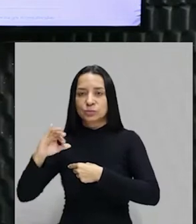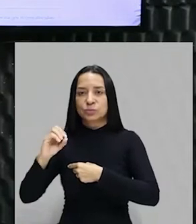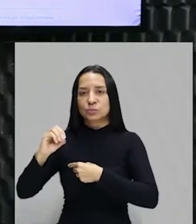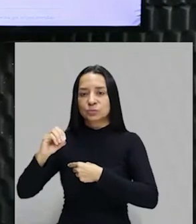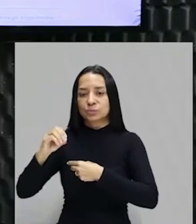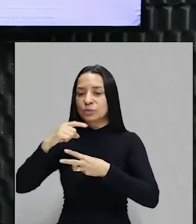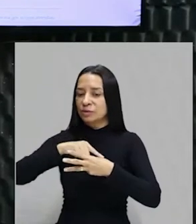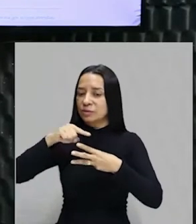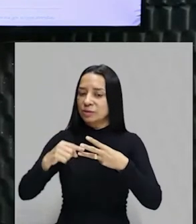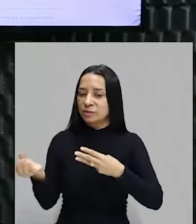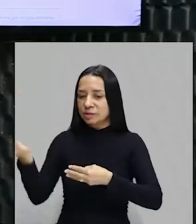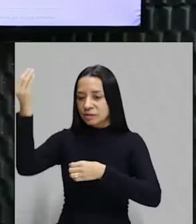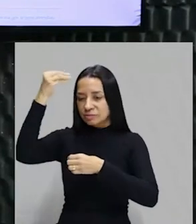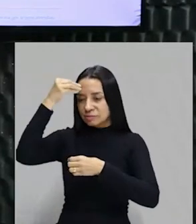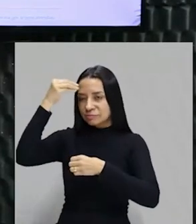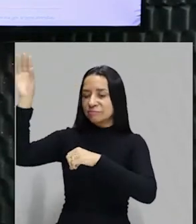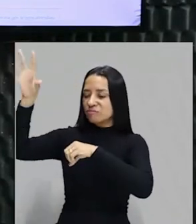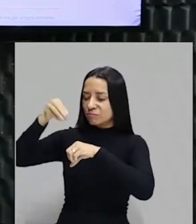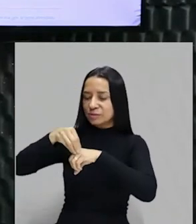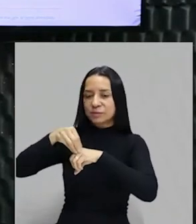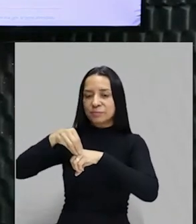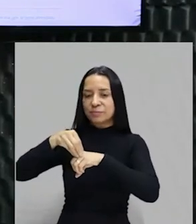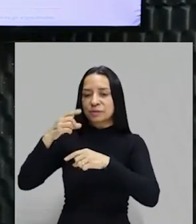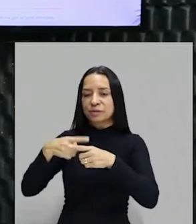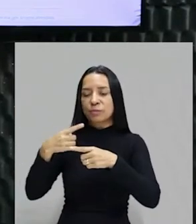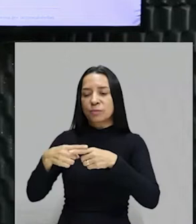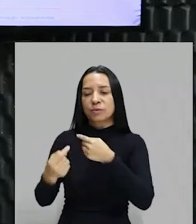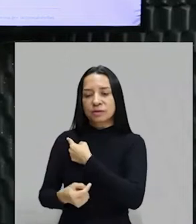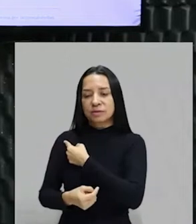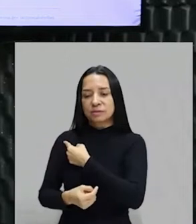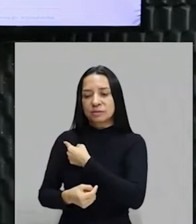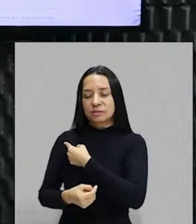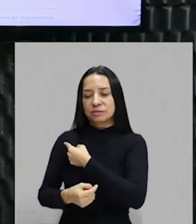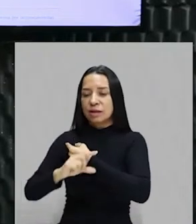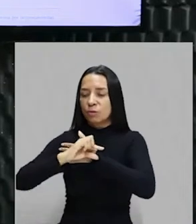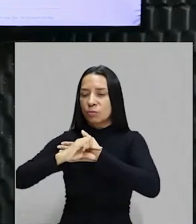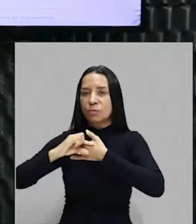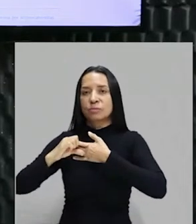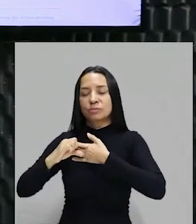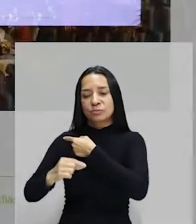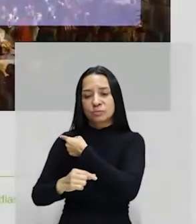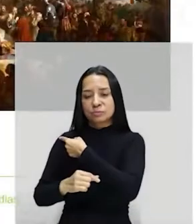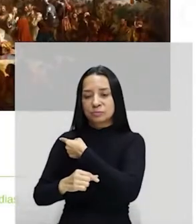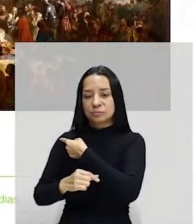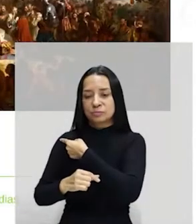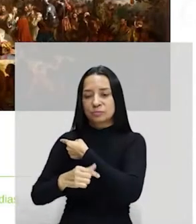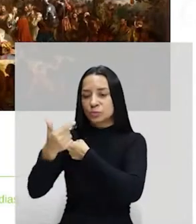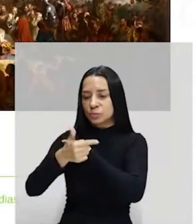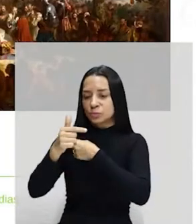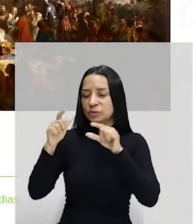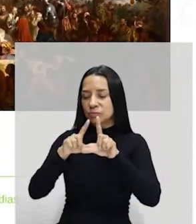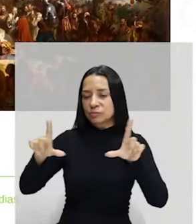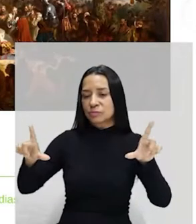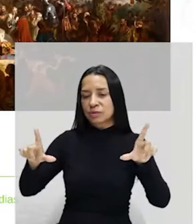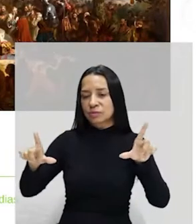Pedro Américo, o autor do Grito do Ipiranga, é o mesmo autor de Tiradentes Cortejados. Vitor